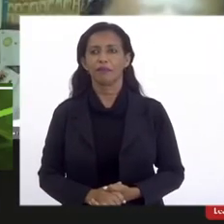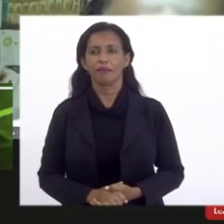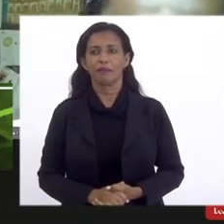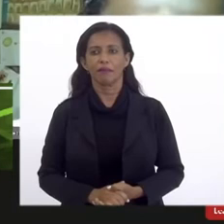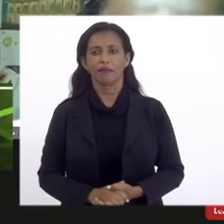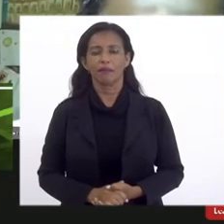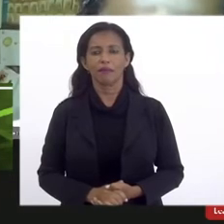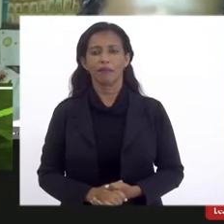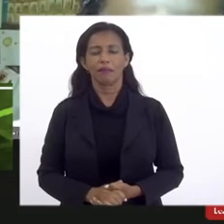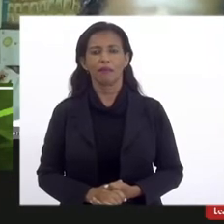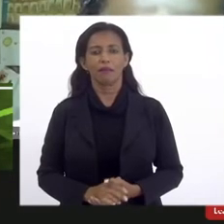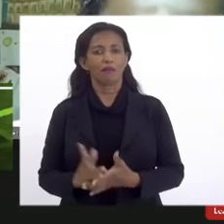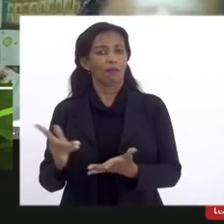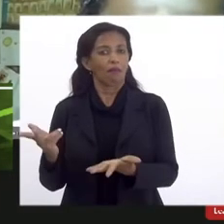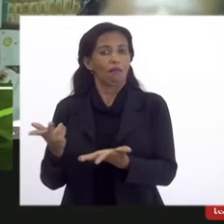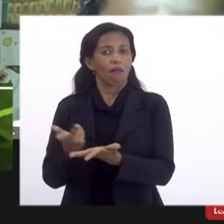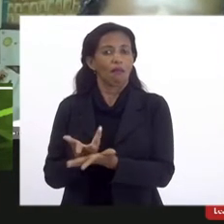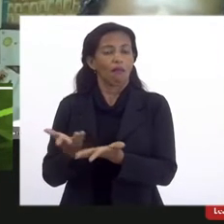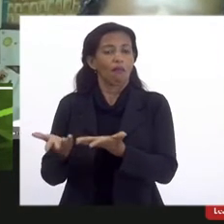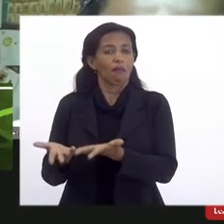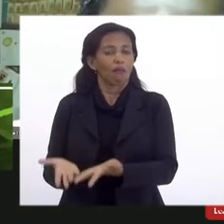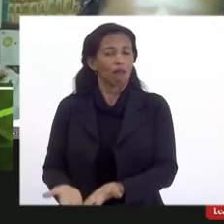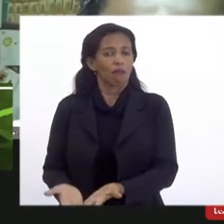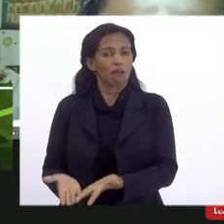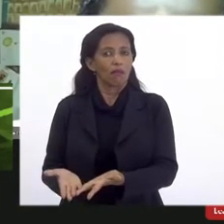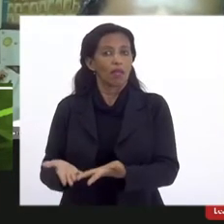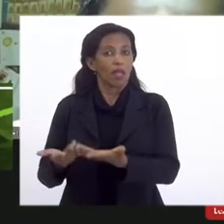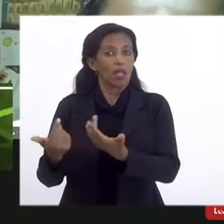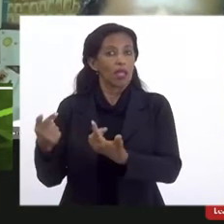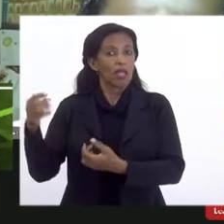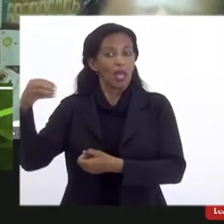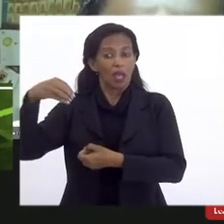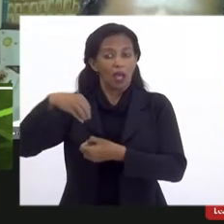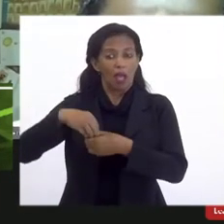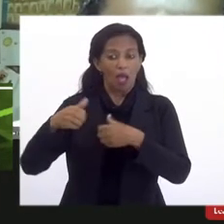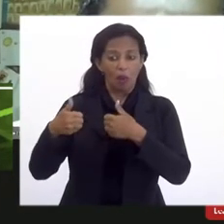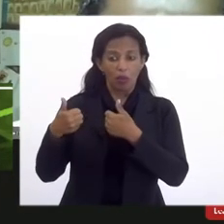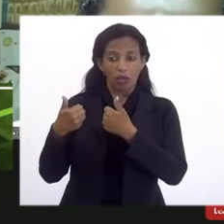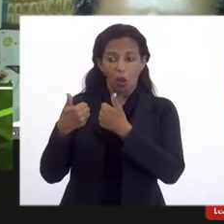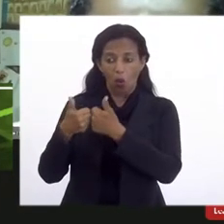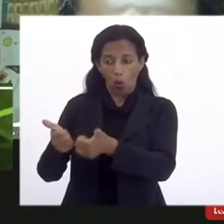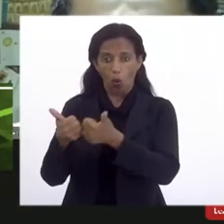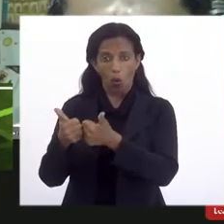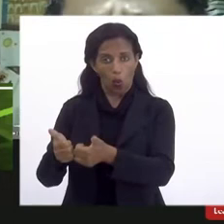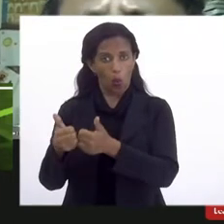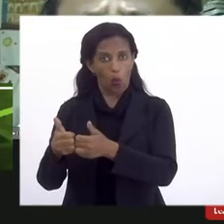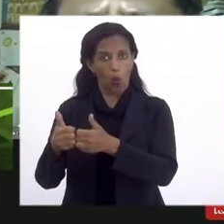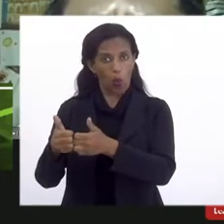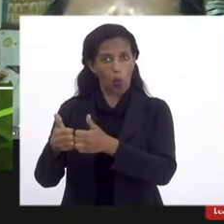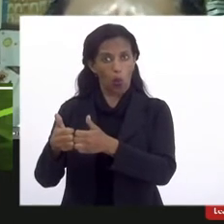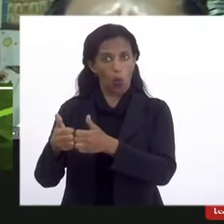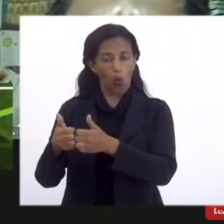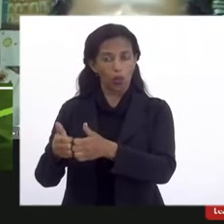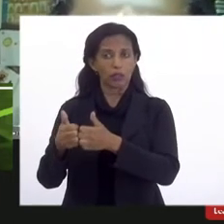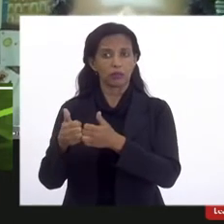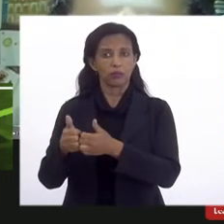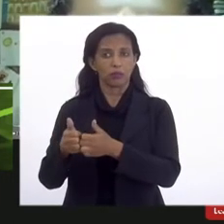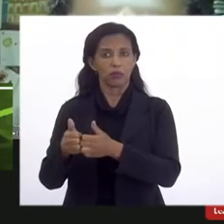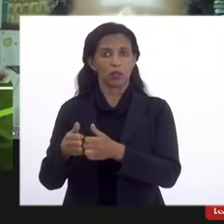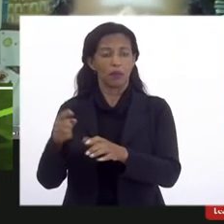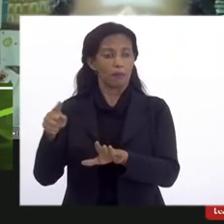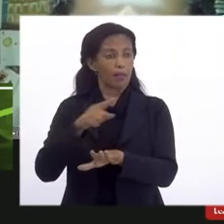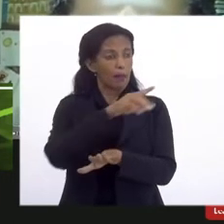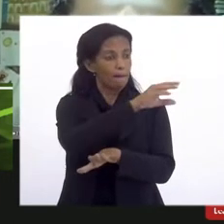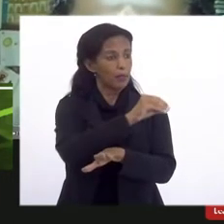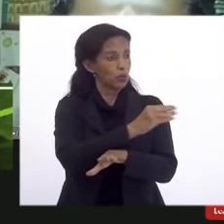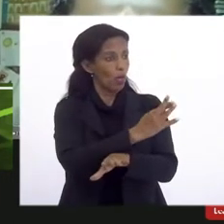fazem, que é colocar ônibus à disposição para trazer funcionários da Barra